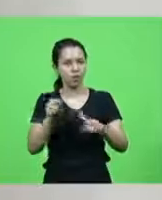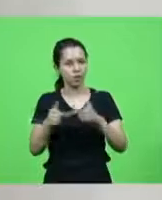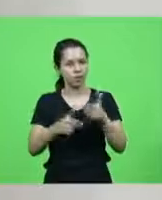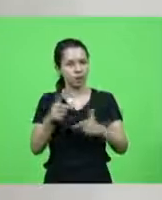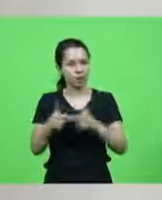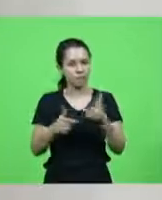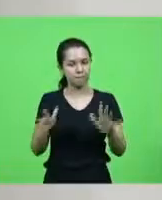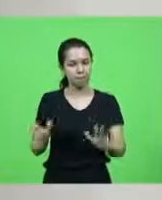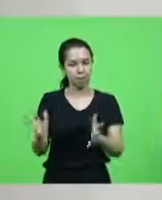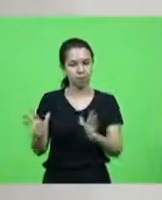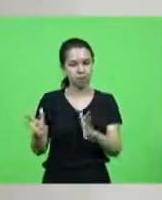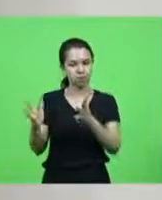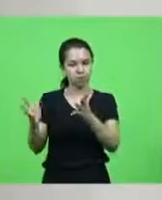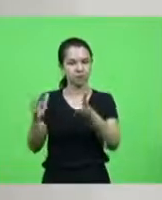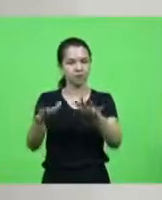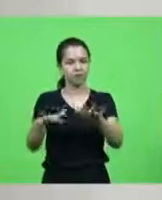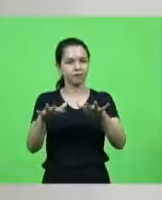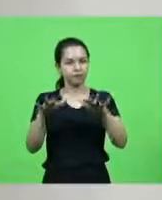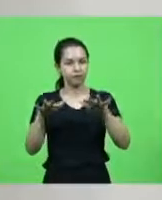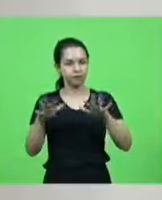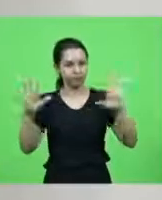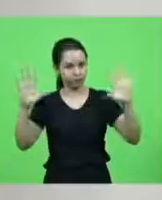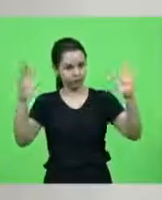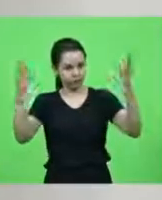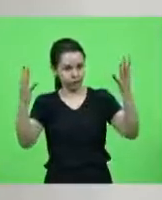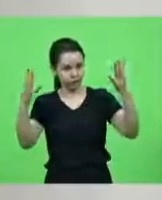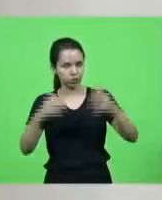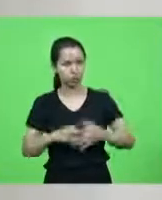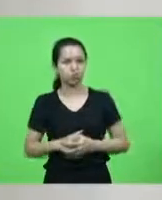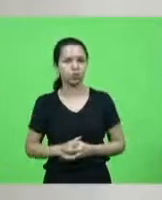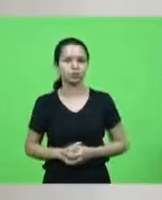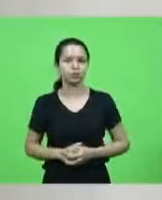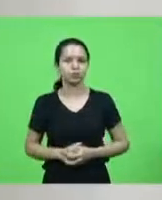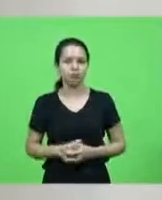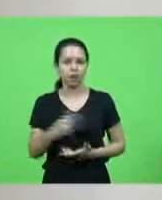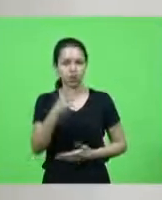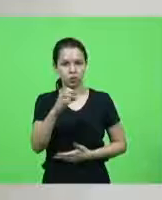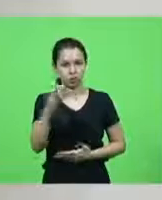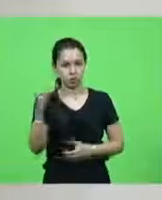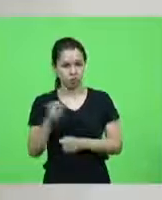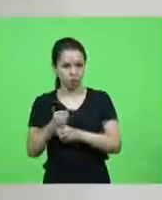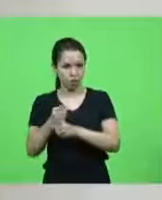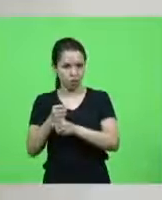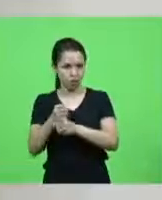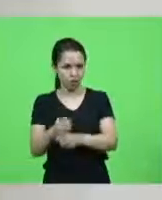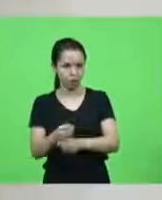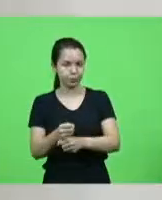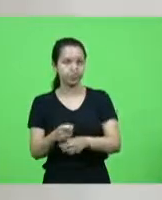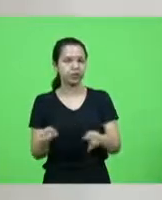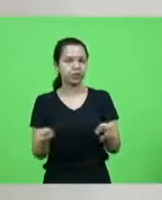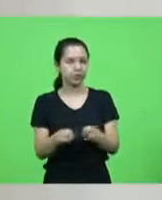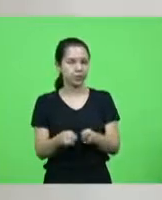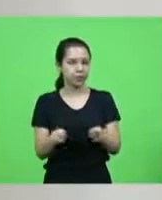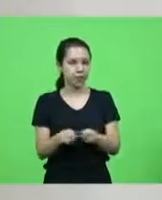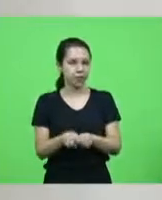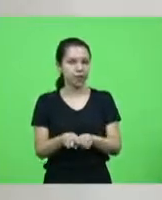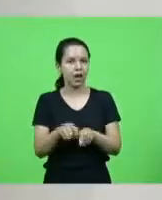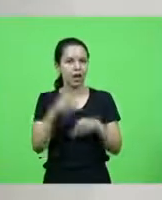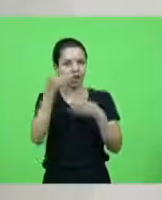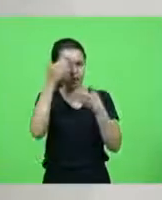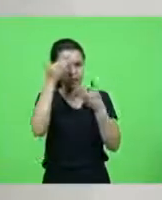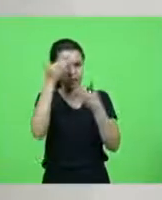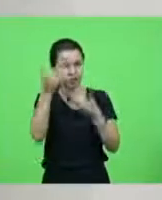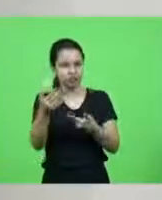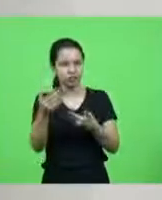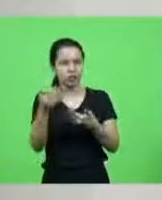a eventos para o bicentenário e eu quero aproveitar aqui também agradecer o coronel Armando